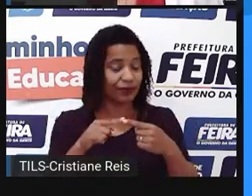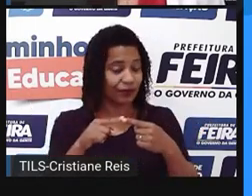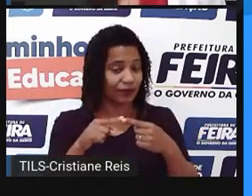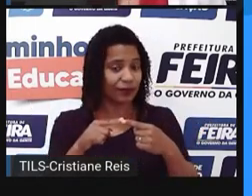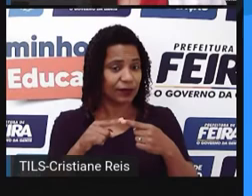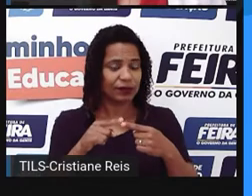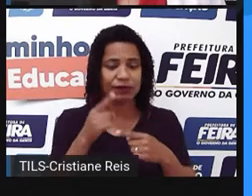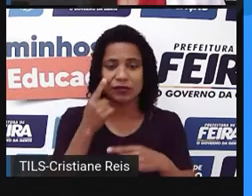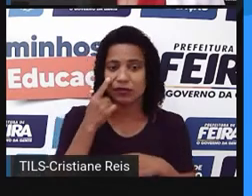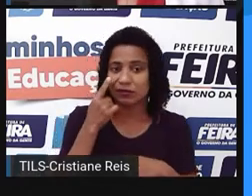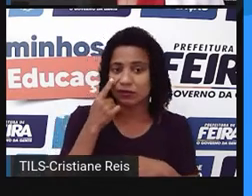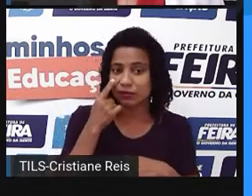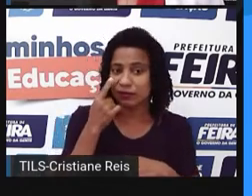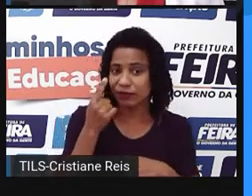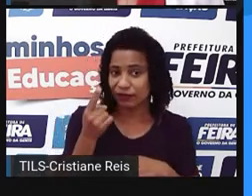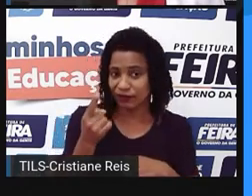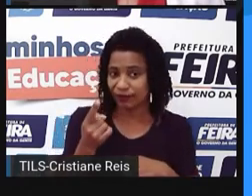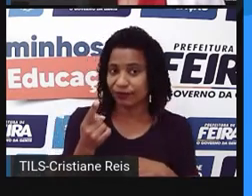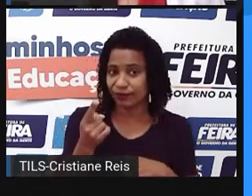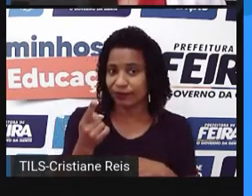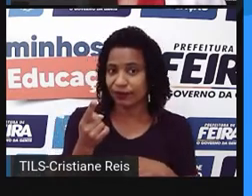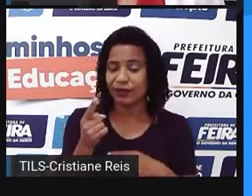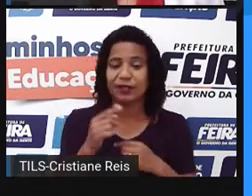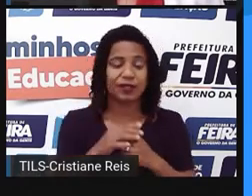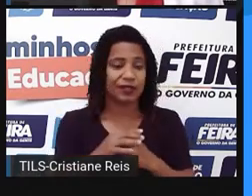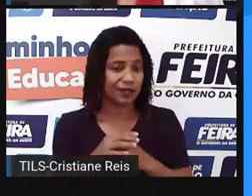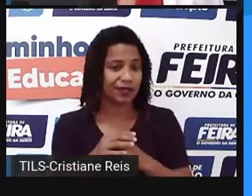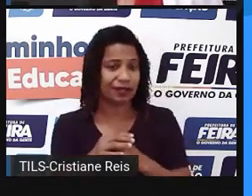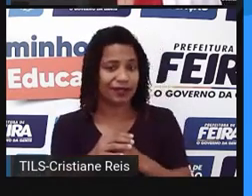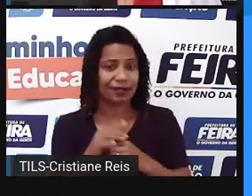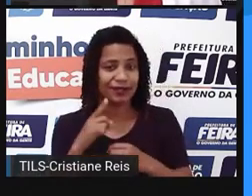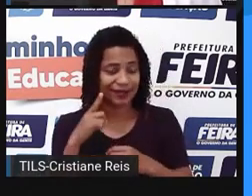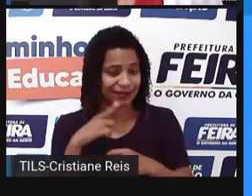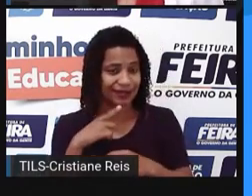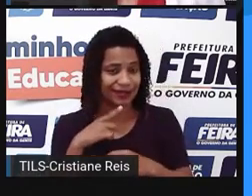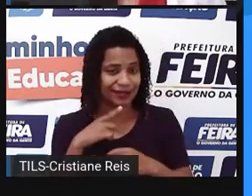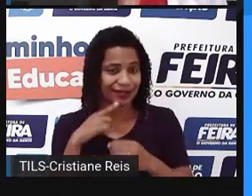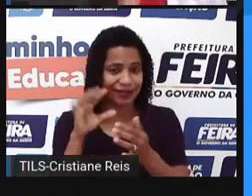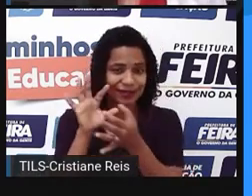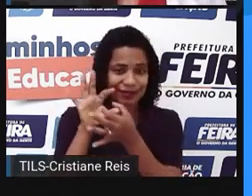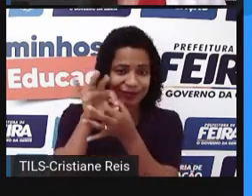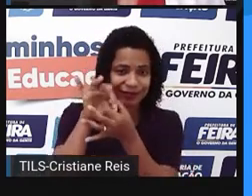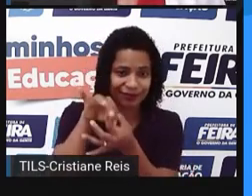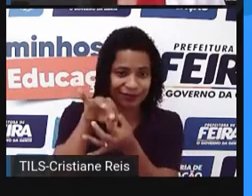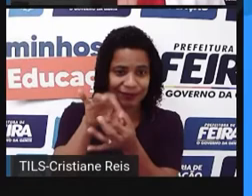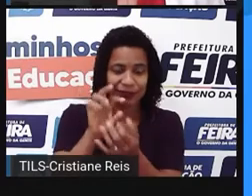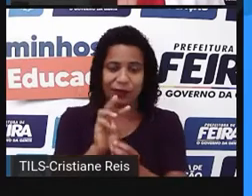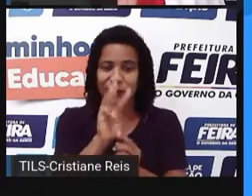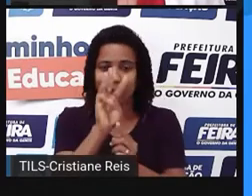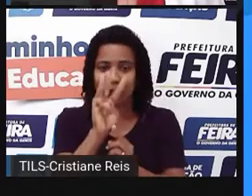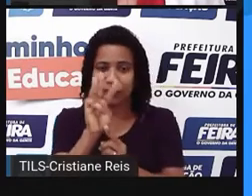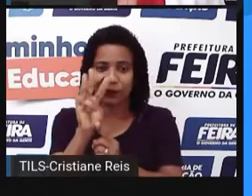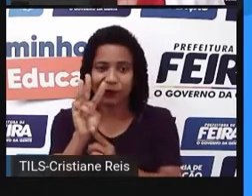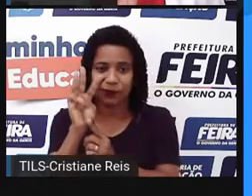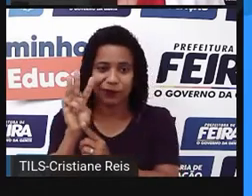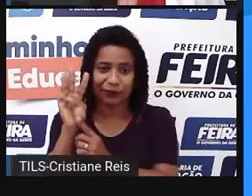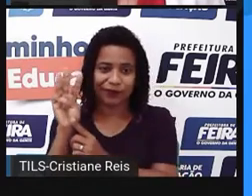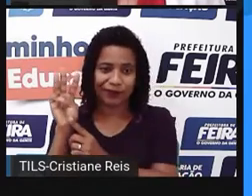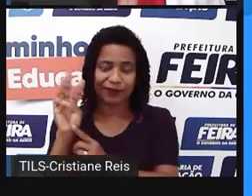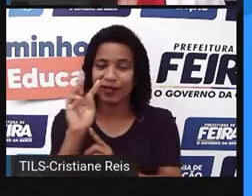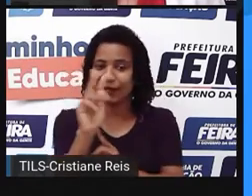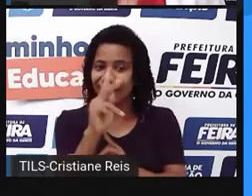observa o URL, né? Que sempre começa, a gente sabe que os endereços dos sites, sempre começam com